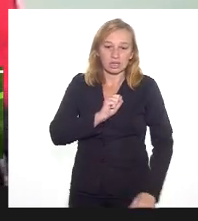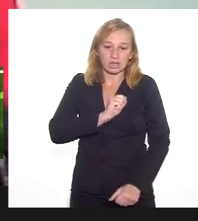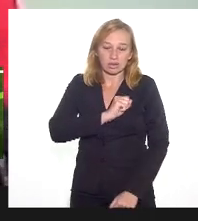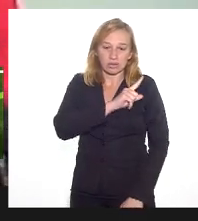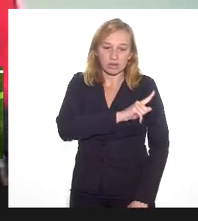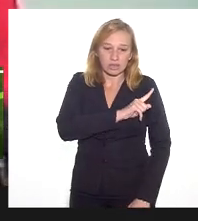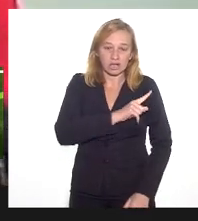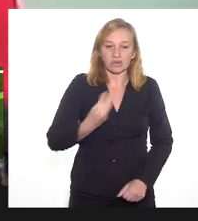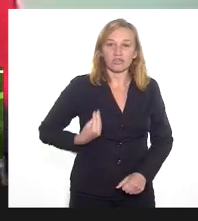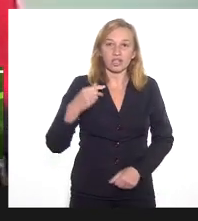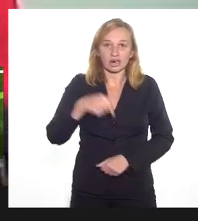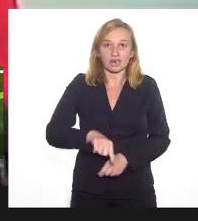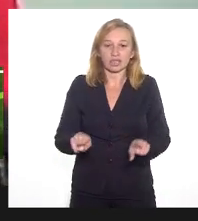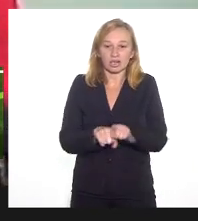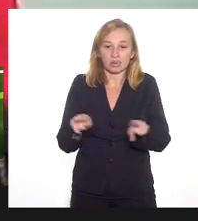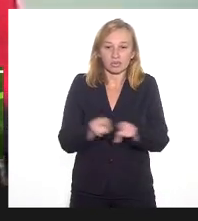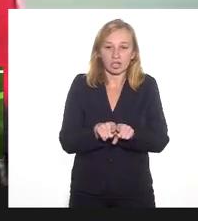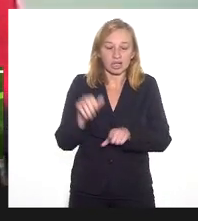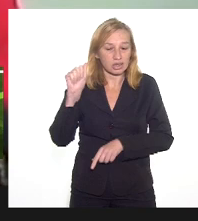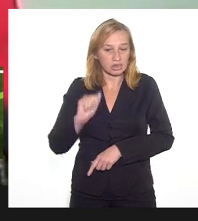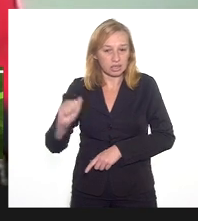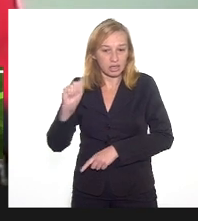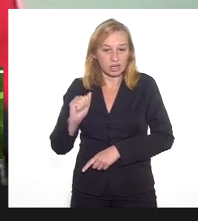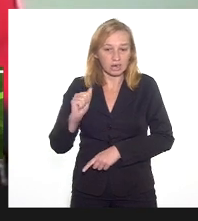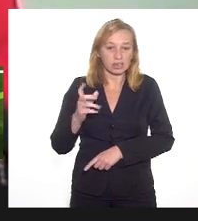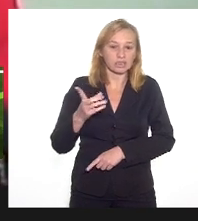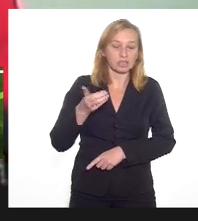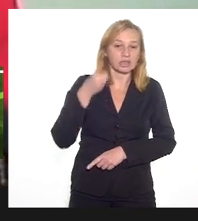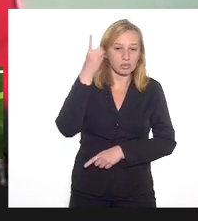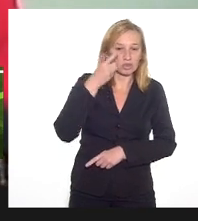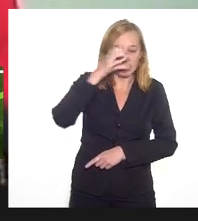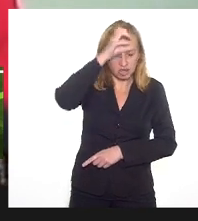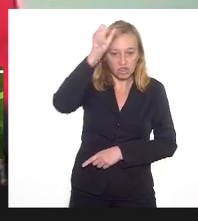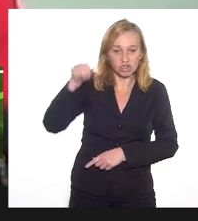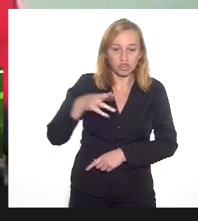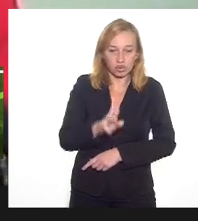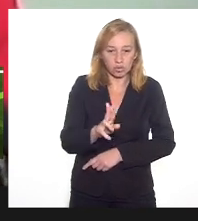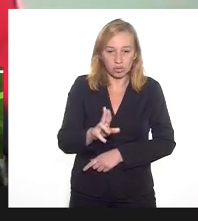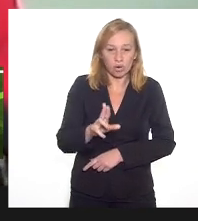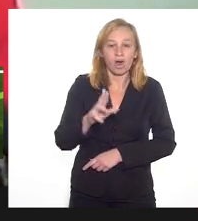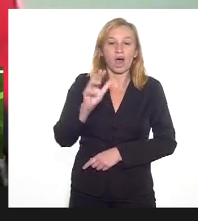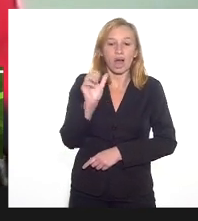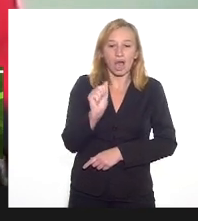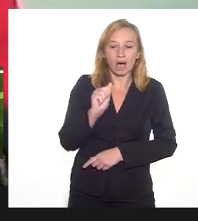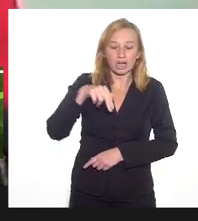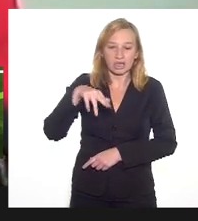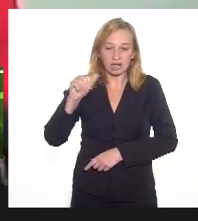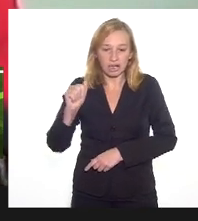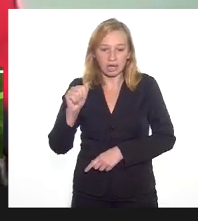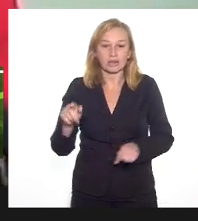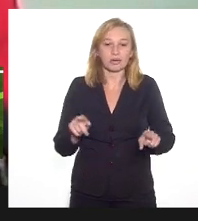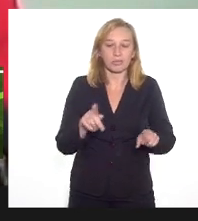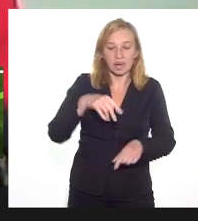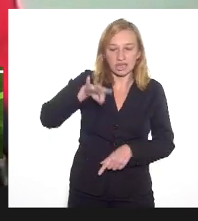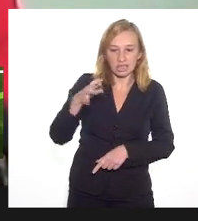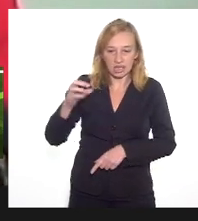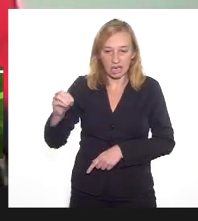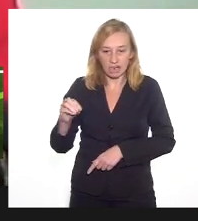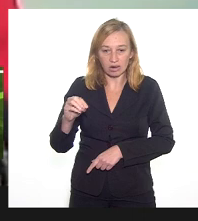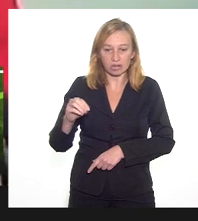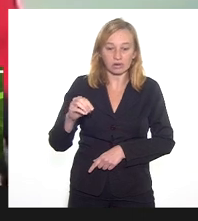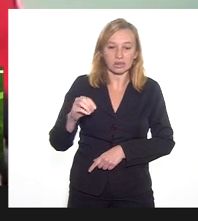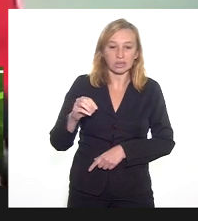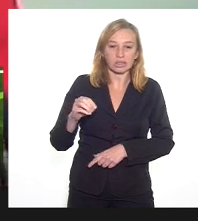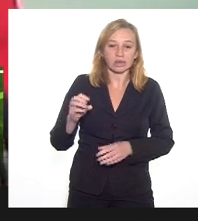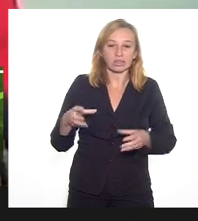Presentes aqui também as assessorias da deputada Tia Ju, Ana Freitas, Marcelo Tavares, assessoria do